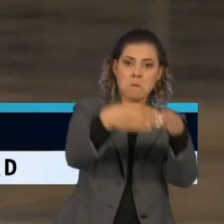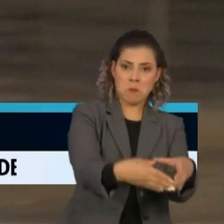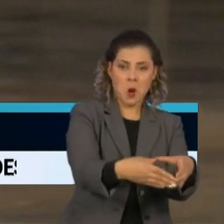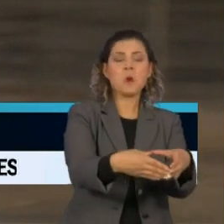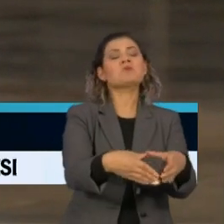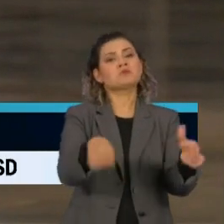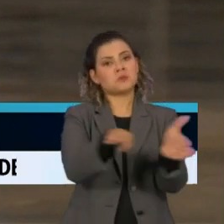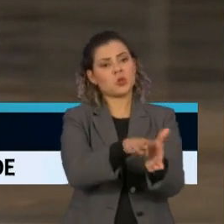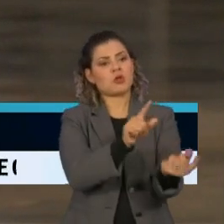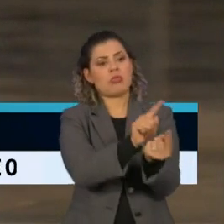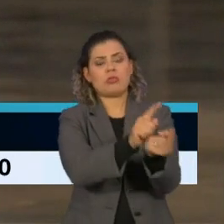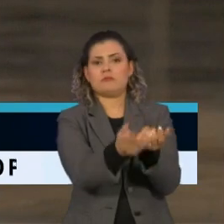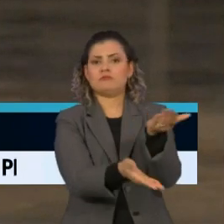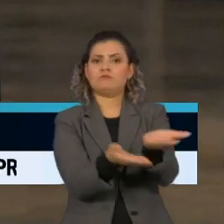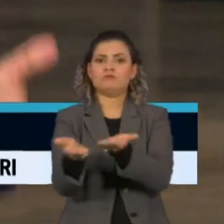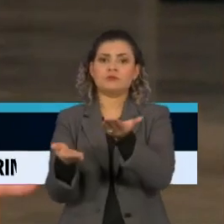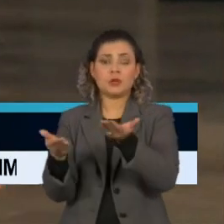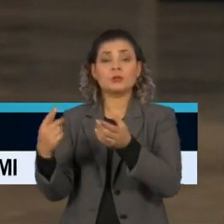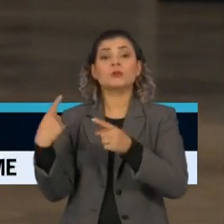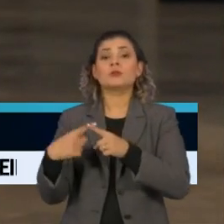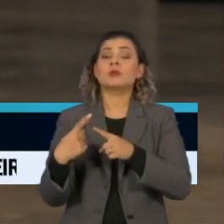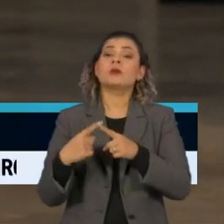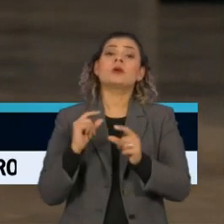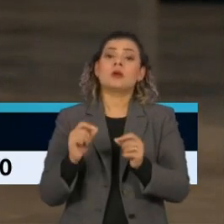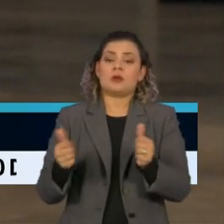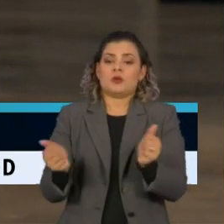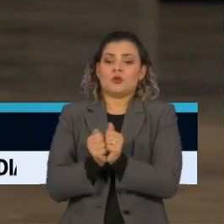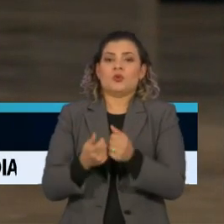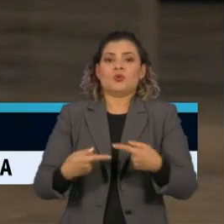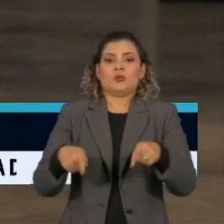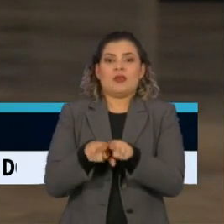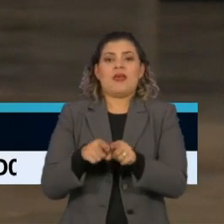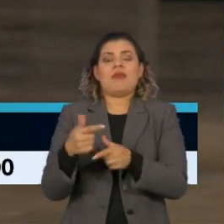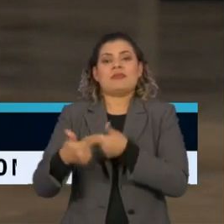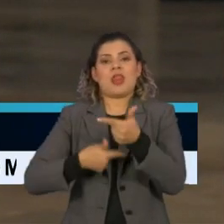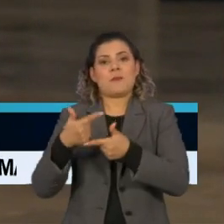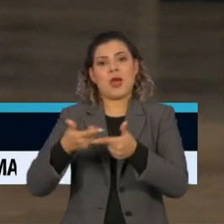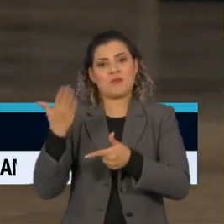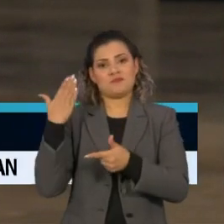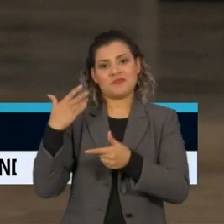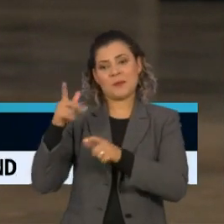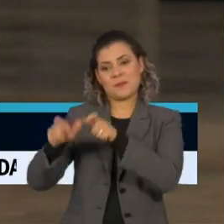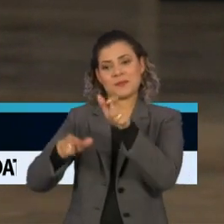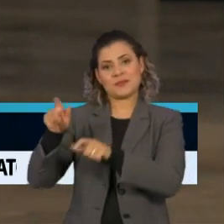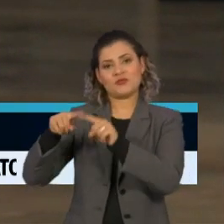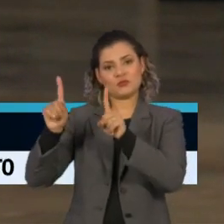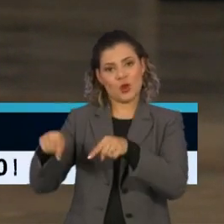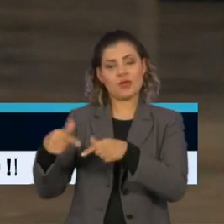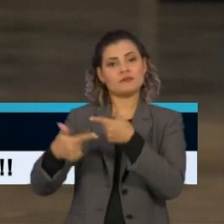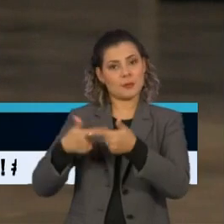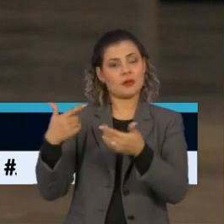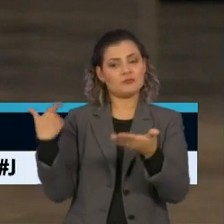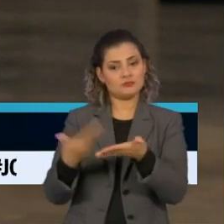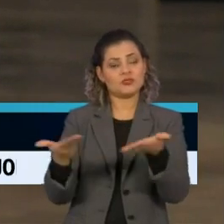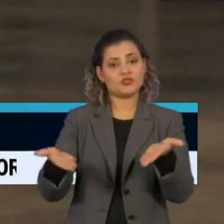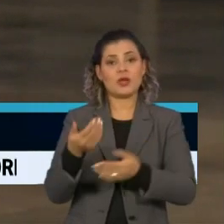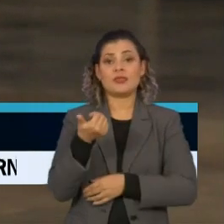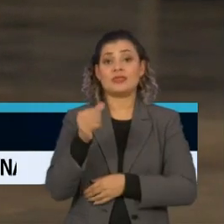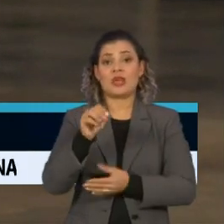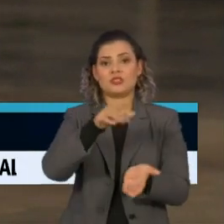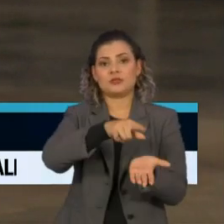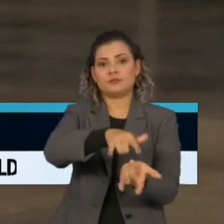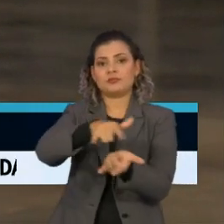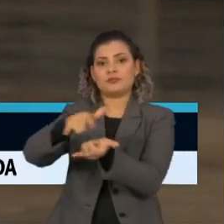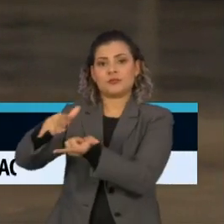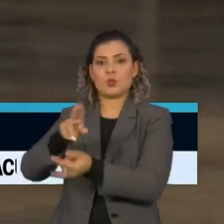que vai dar conta dessa ala, que se adiciona à equipe já que vinha tocando a ala que hoje já tem 10 leitos de